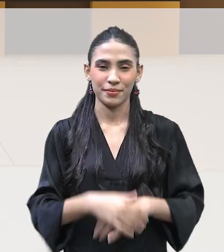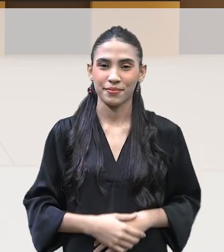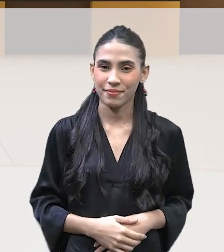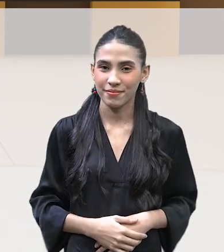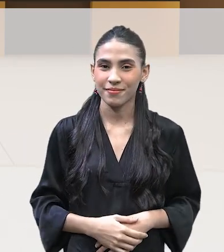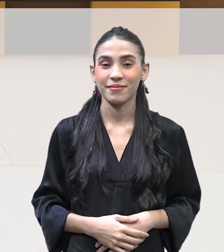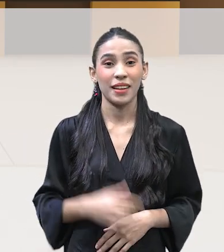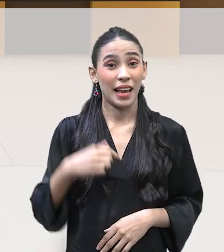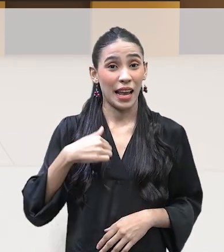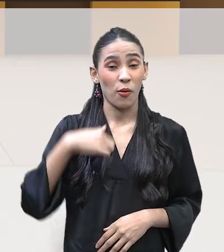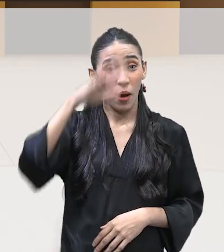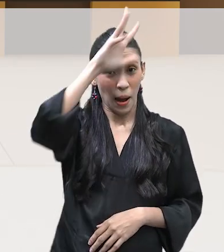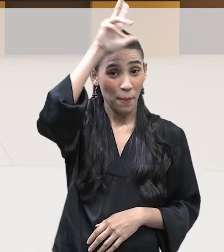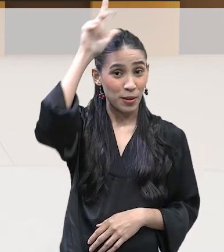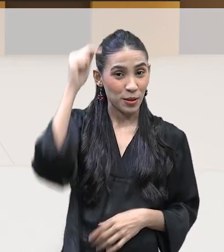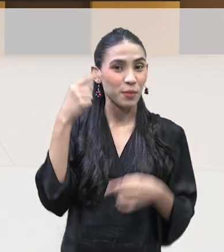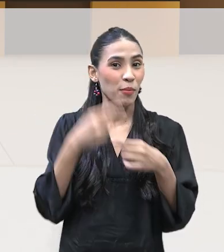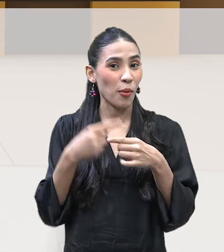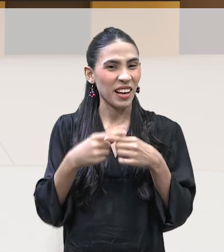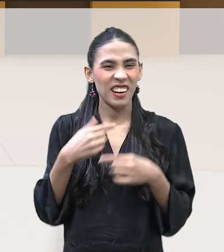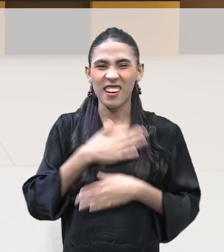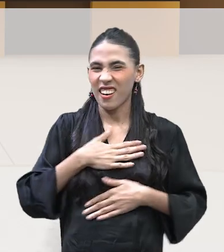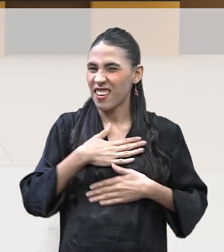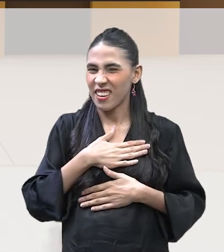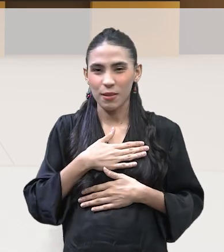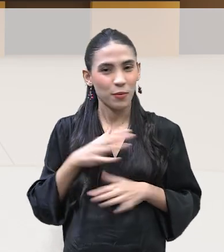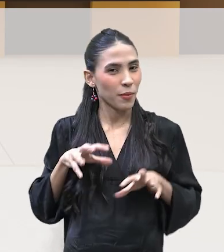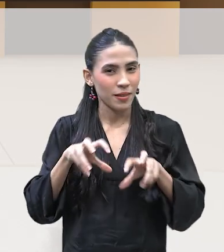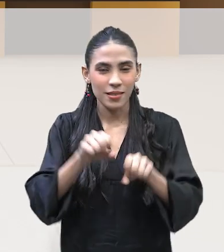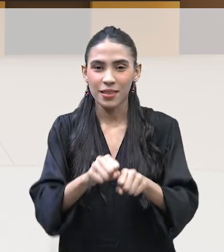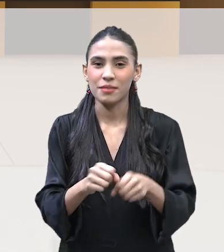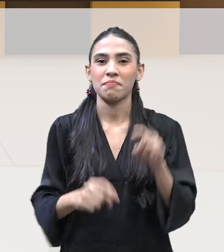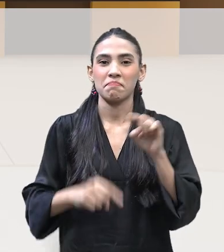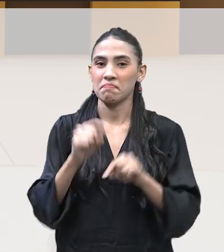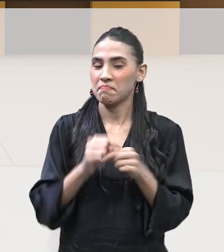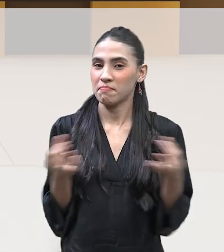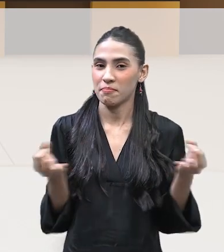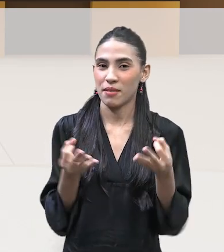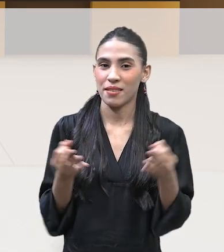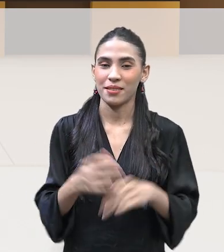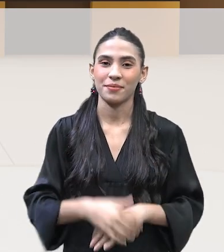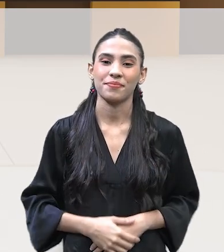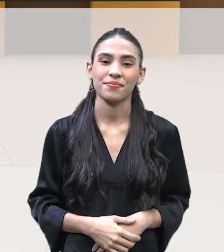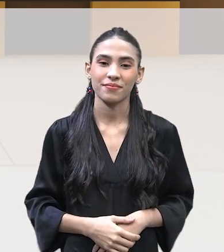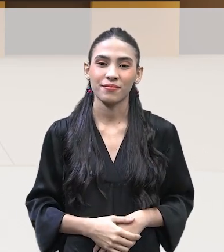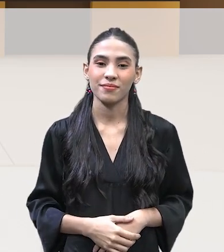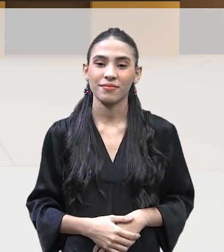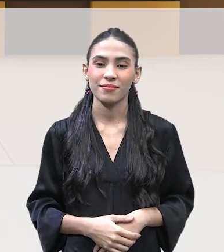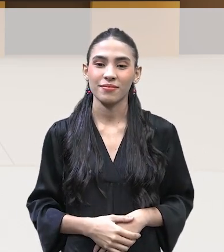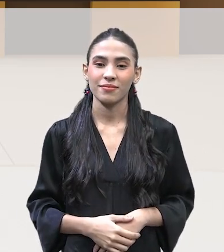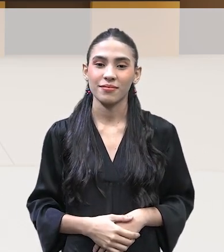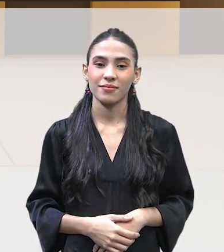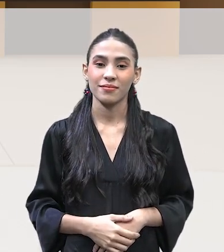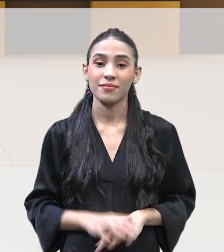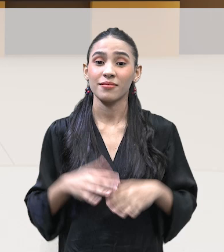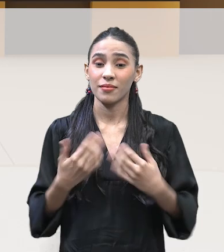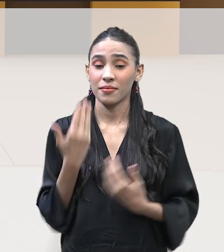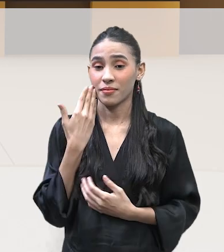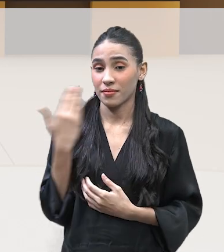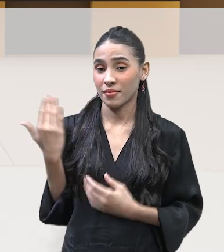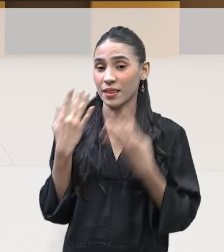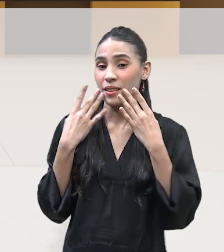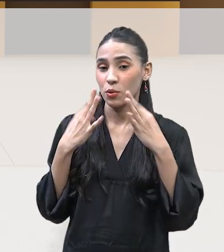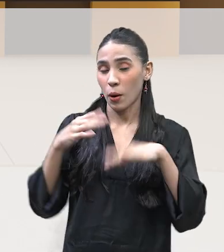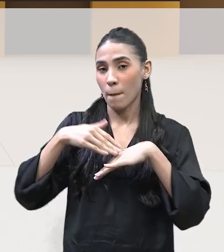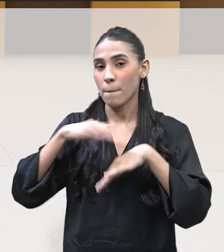Sou um amazonense justamente pelo açaí. Eu acho sensacional, um produto incrível. Vamos ver o que fala sobre o açaí, que é um dos recursos naturais, talvez